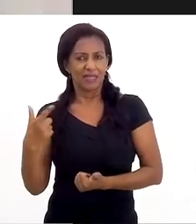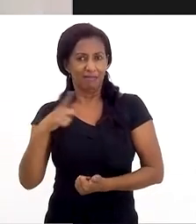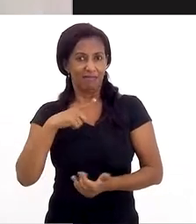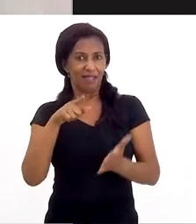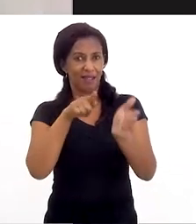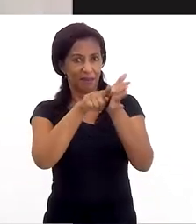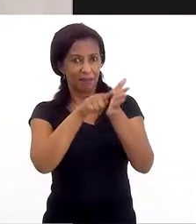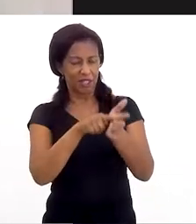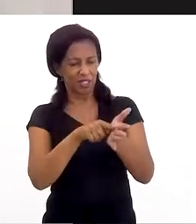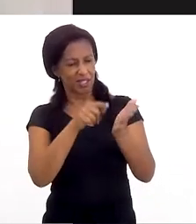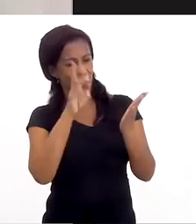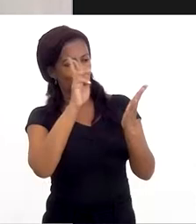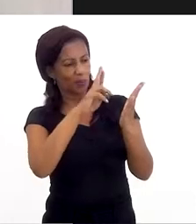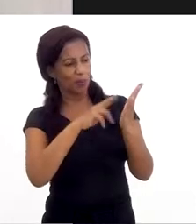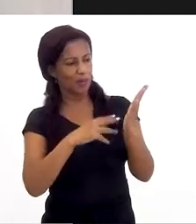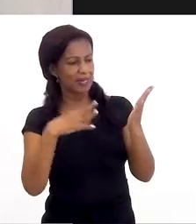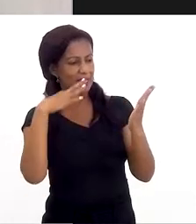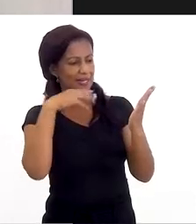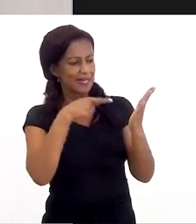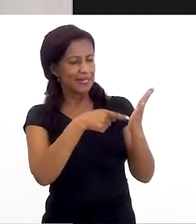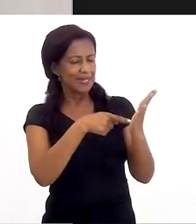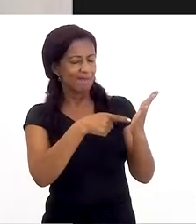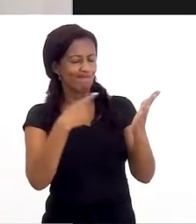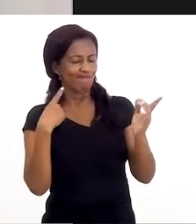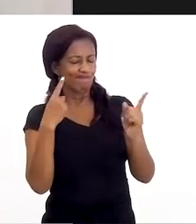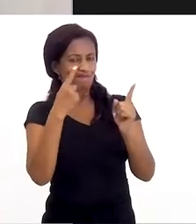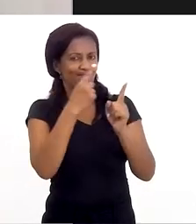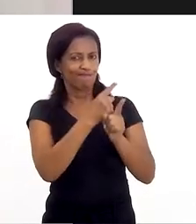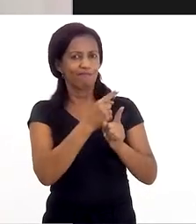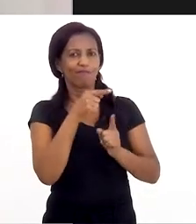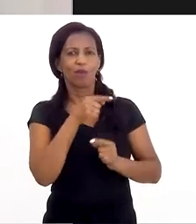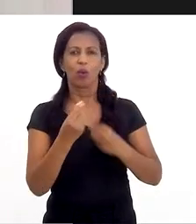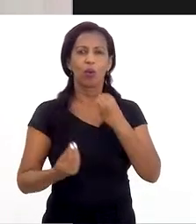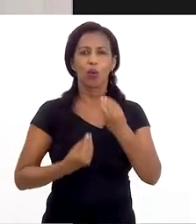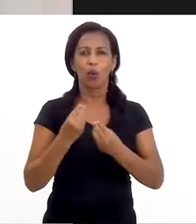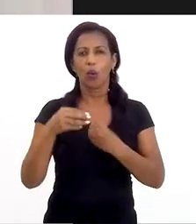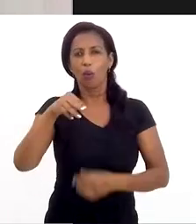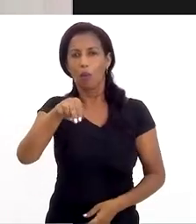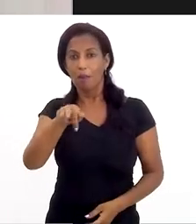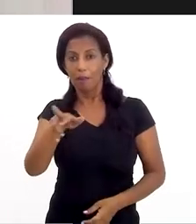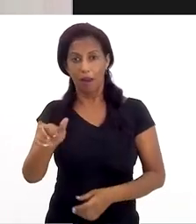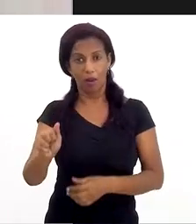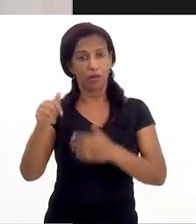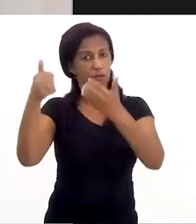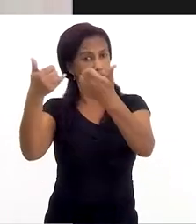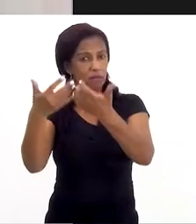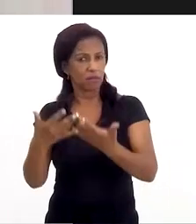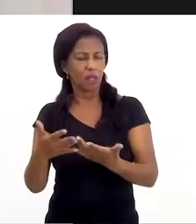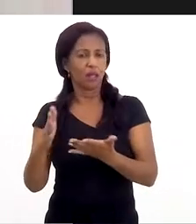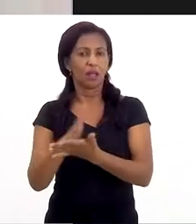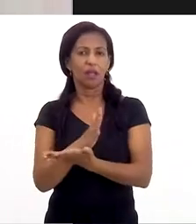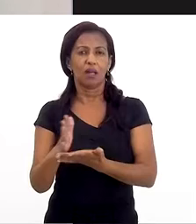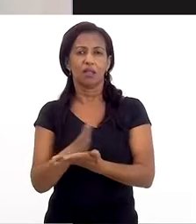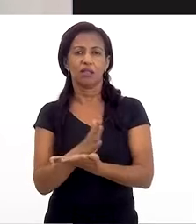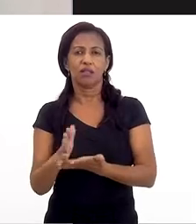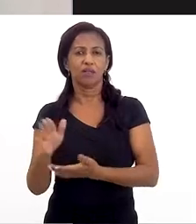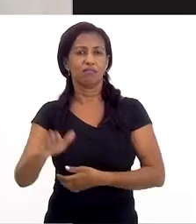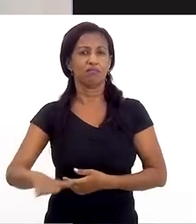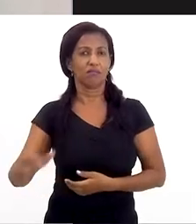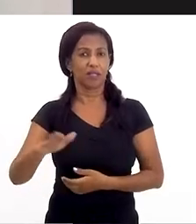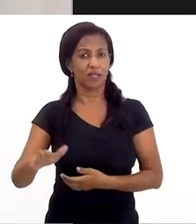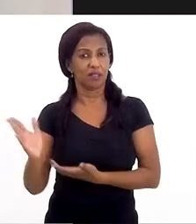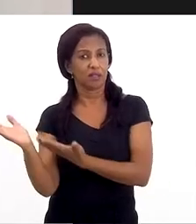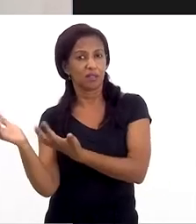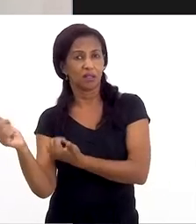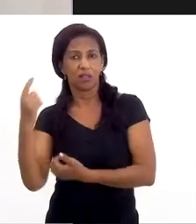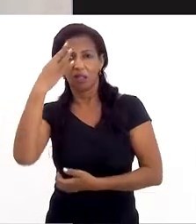pesquisa, ele se perceba na situação do abuso. Como a Maura bem disse, muitas vezes, essa